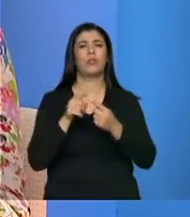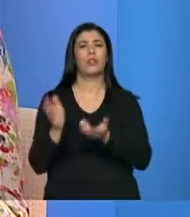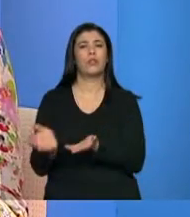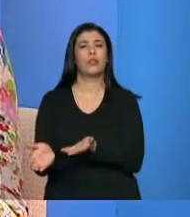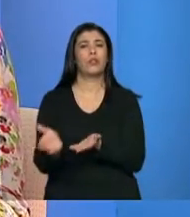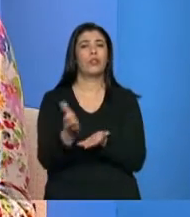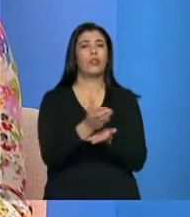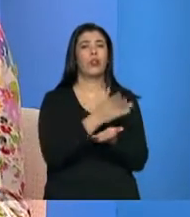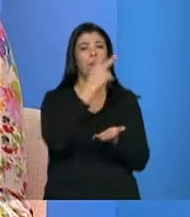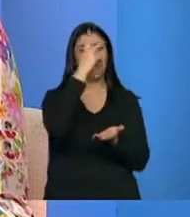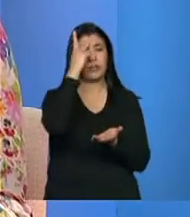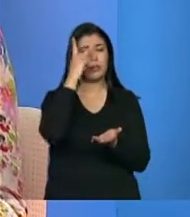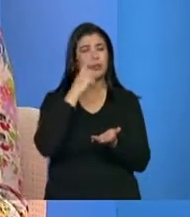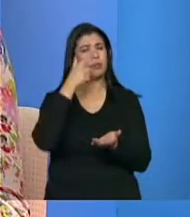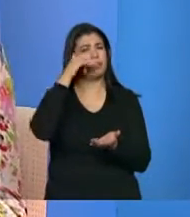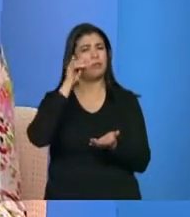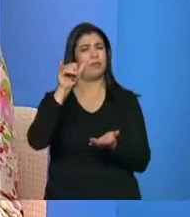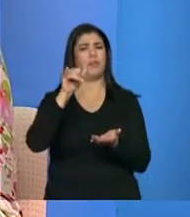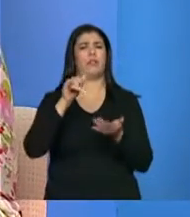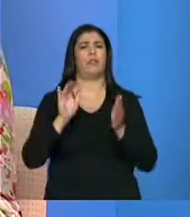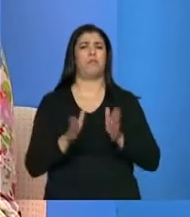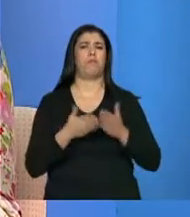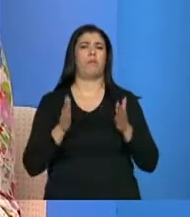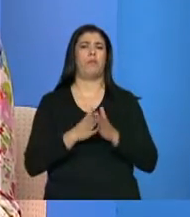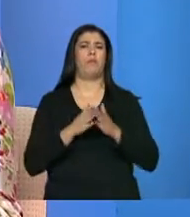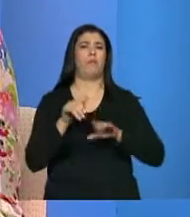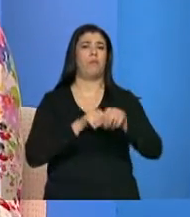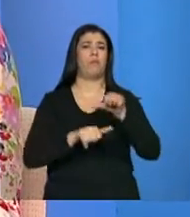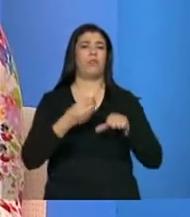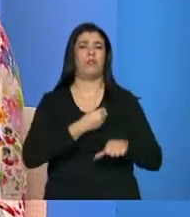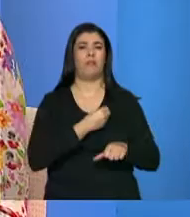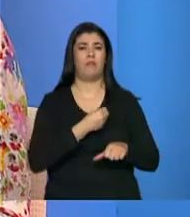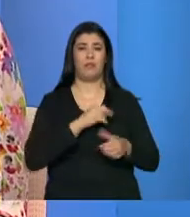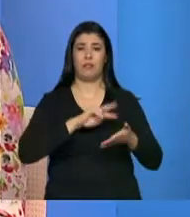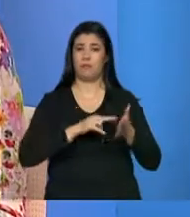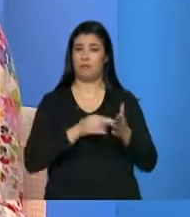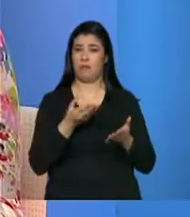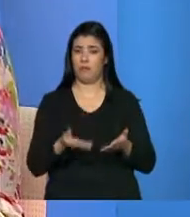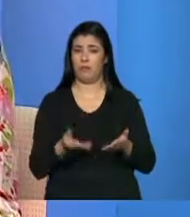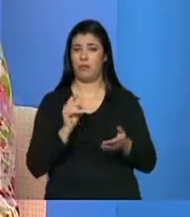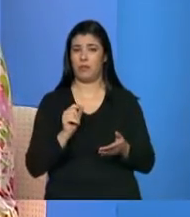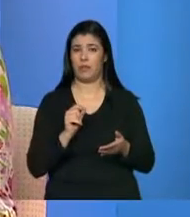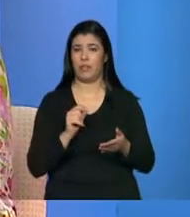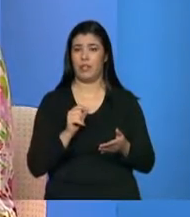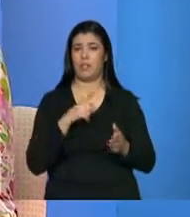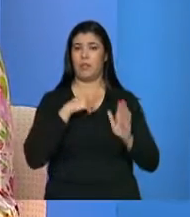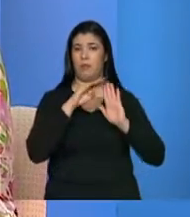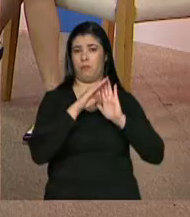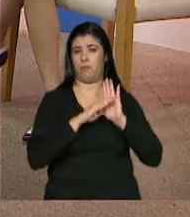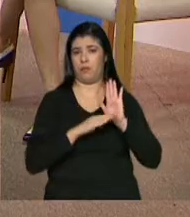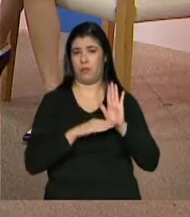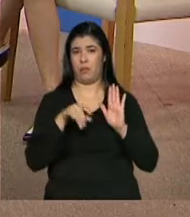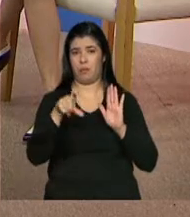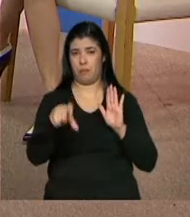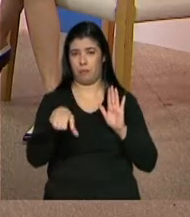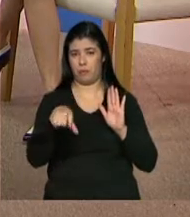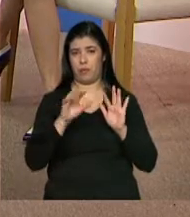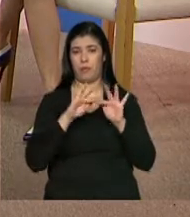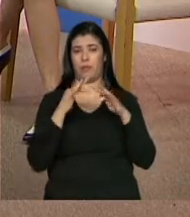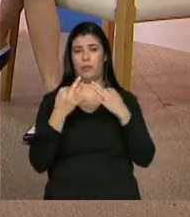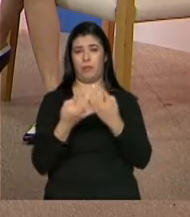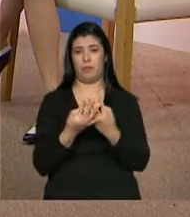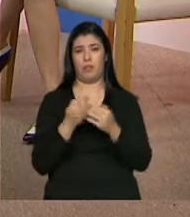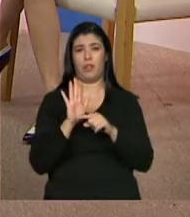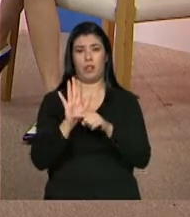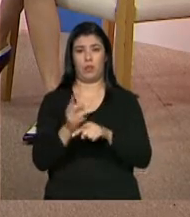transferência de renda, é justamente isso que significa, você poder dar um programa Bolsa Família, que é uma transferência de renda, mas